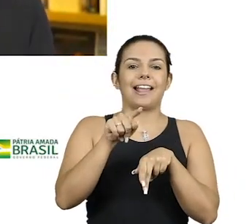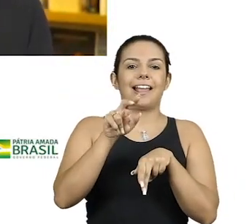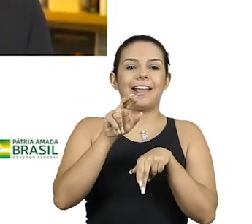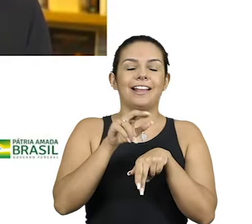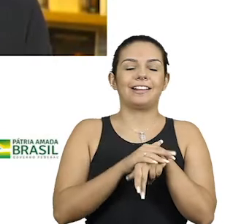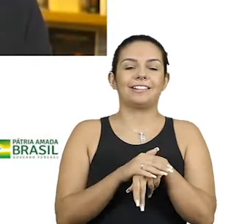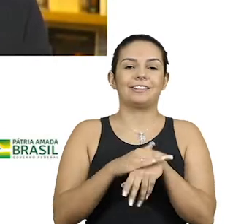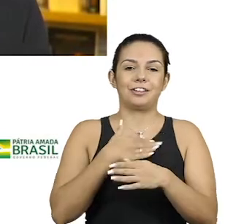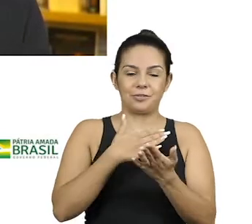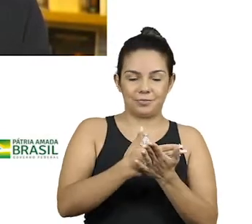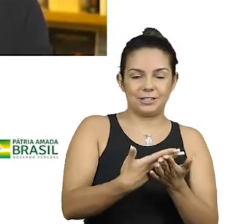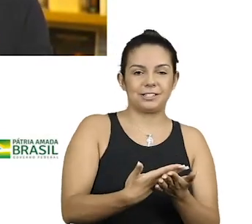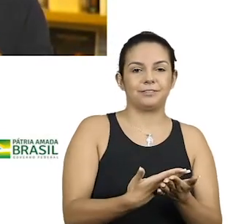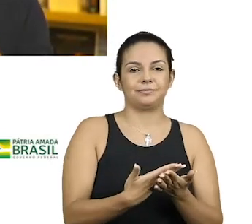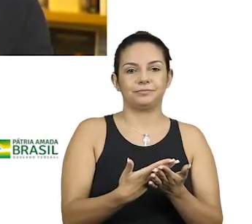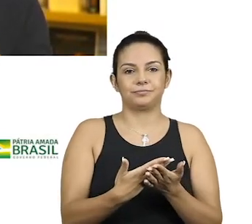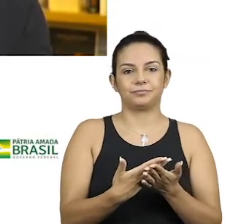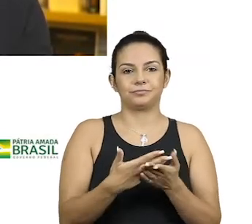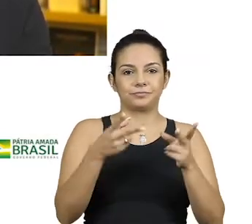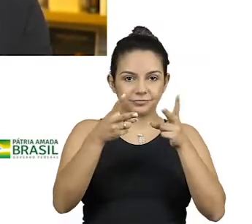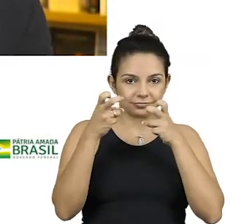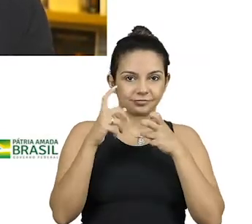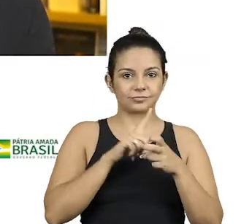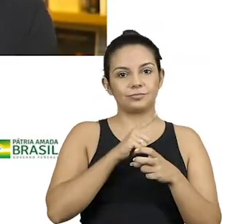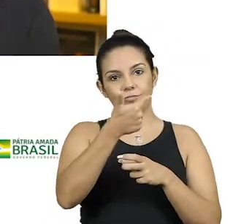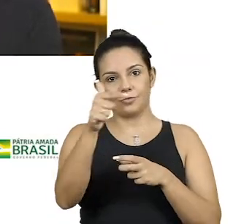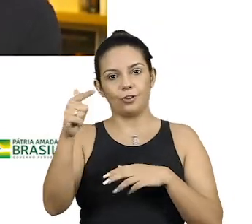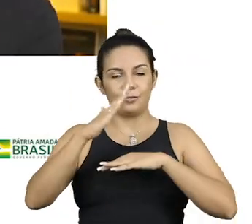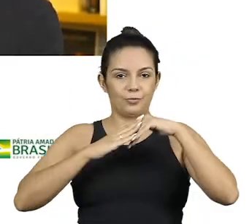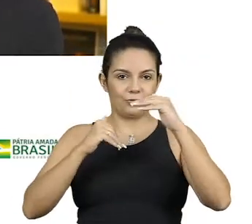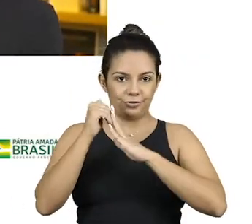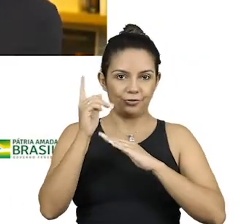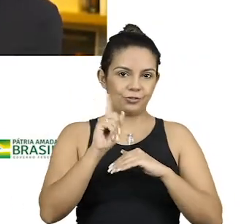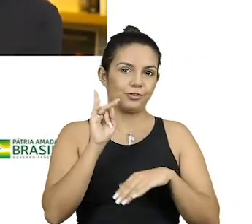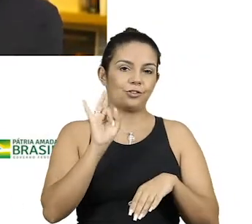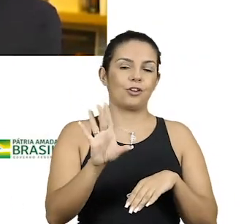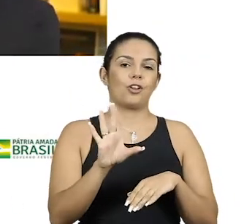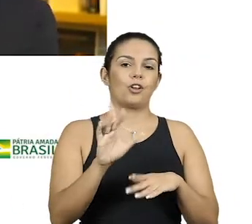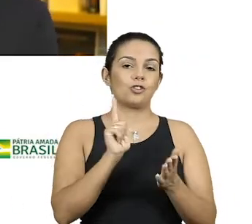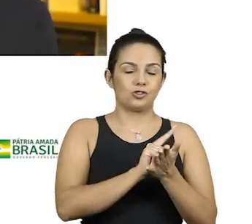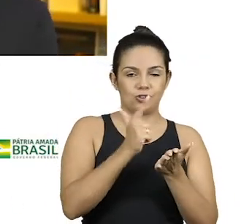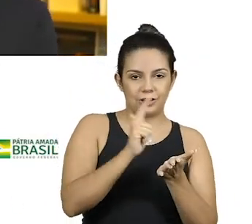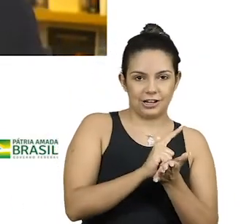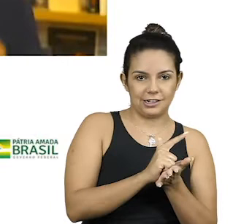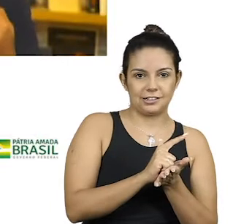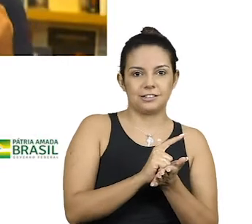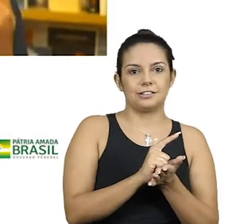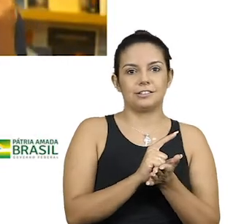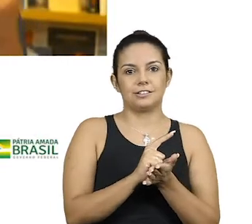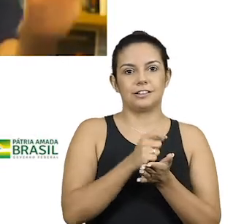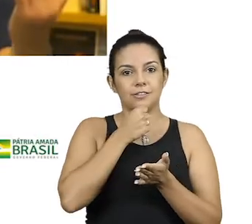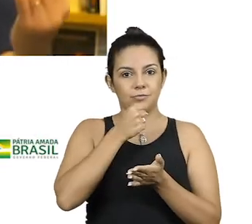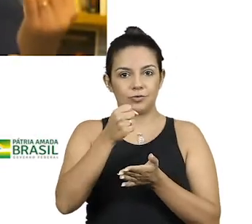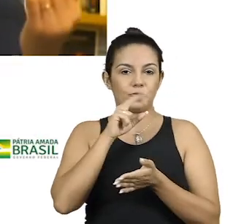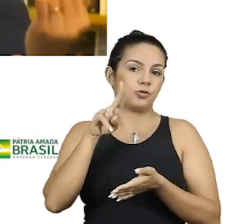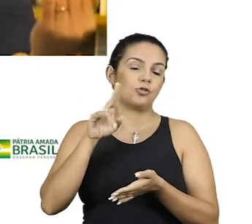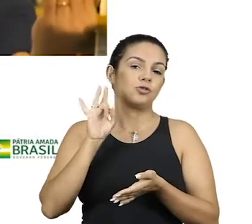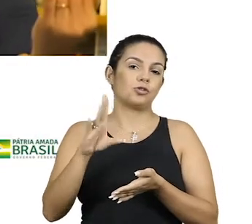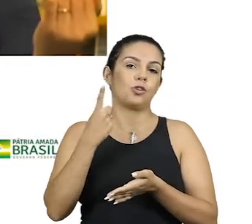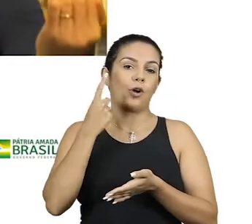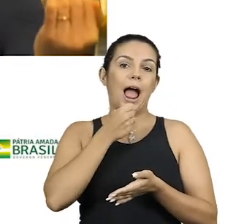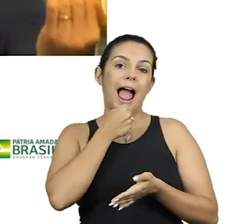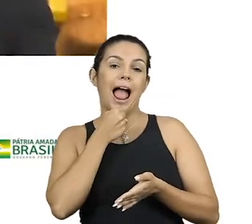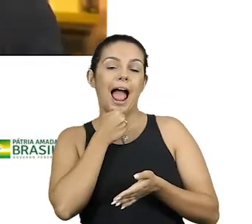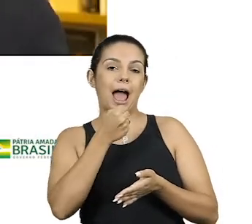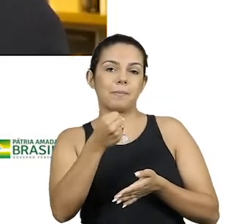E aí percebi que dali tinha um outro profissional. Eu não era mais só o jornalista, o repórter, e também nunca seria só o